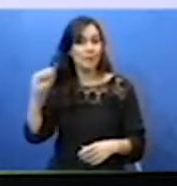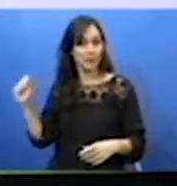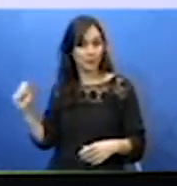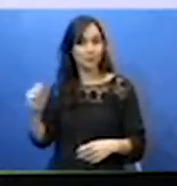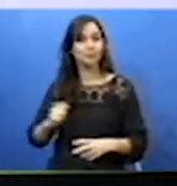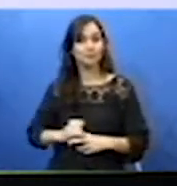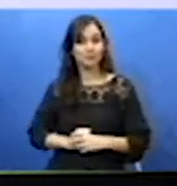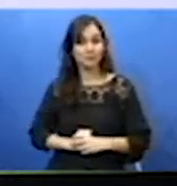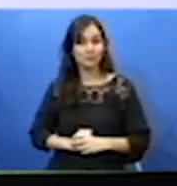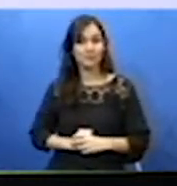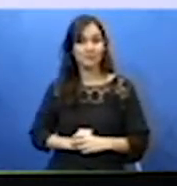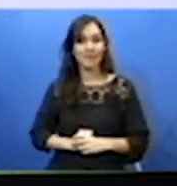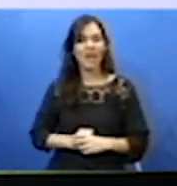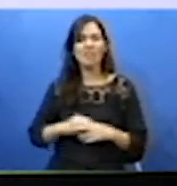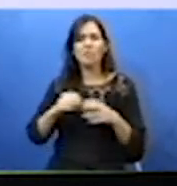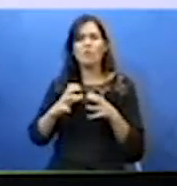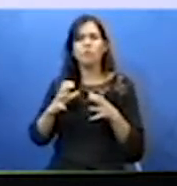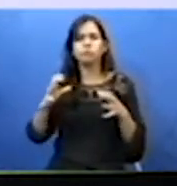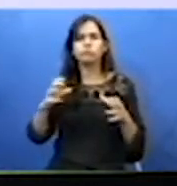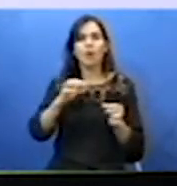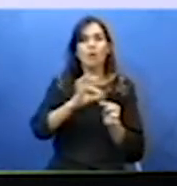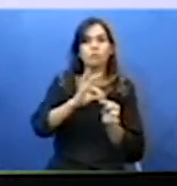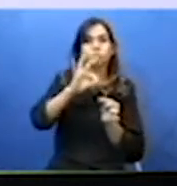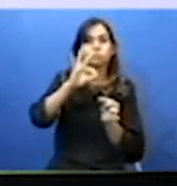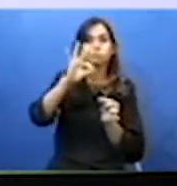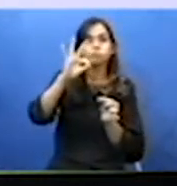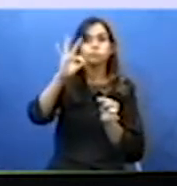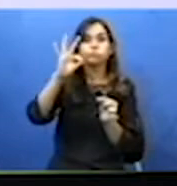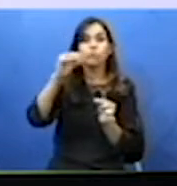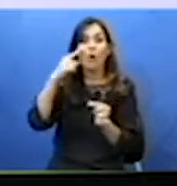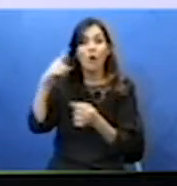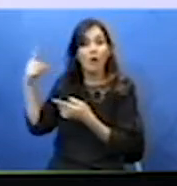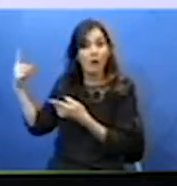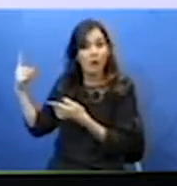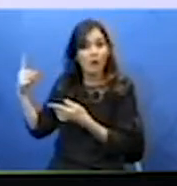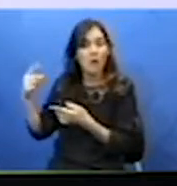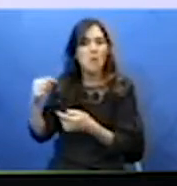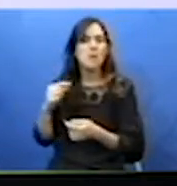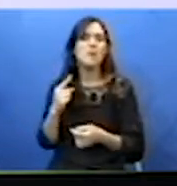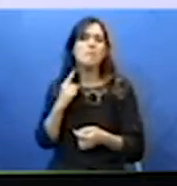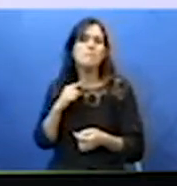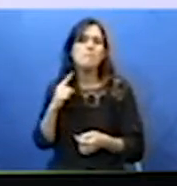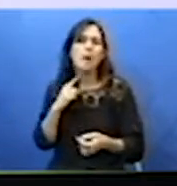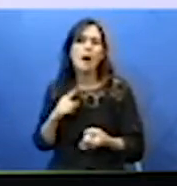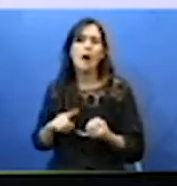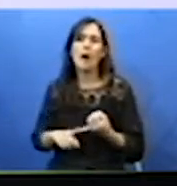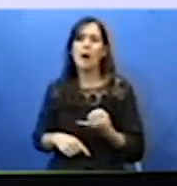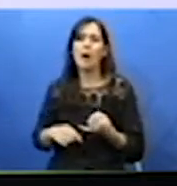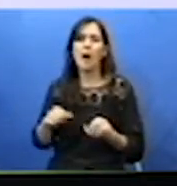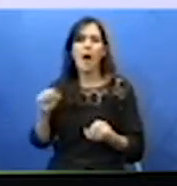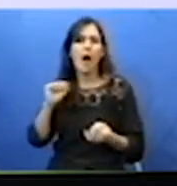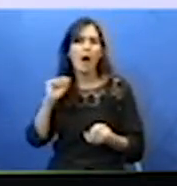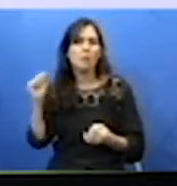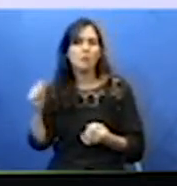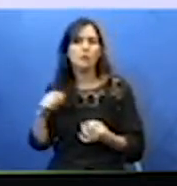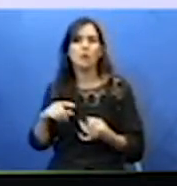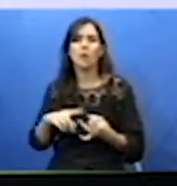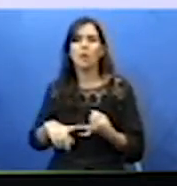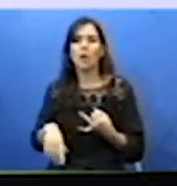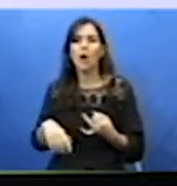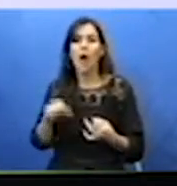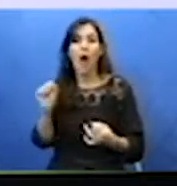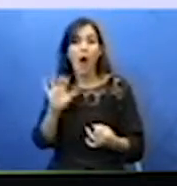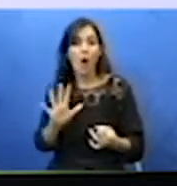Aí ela foi aumentando, lá, 30 de maio, 4 de julho, 8 de agosto e